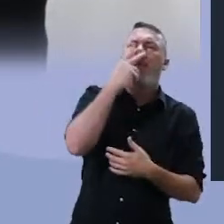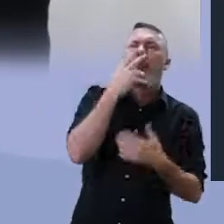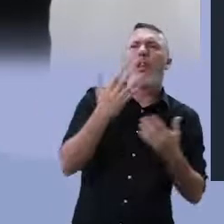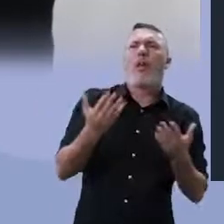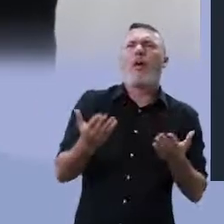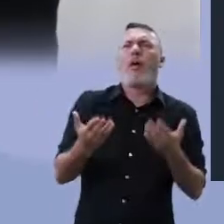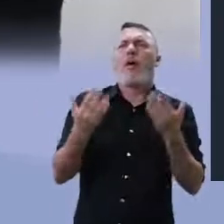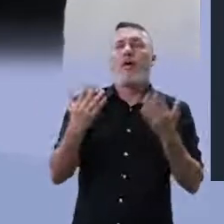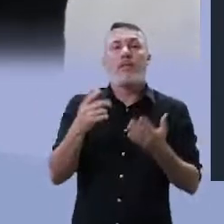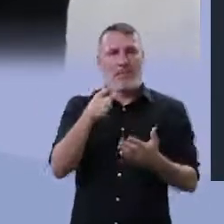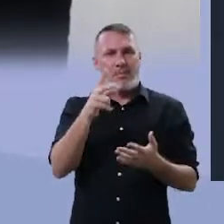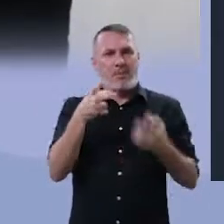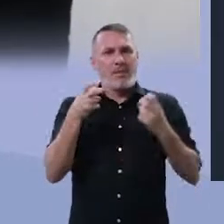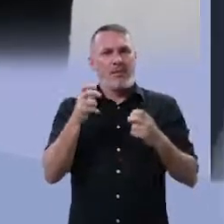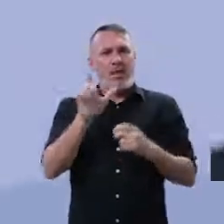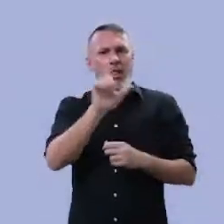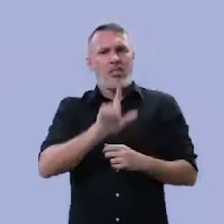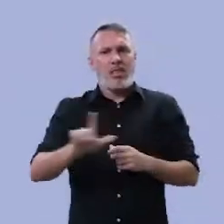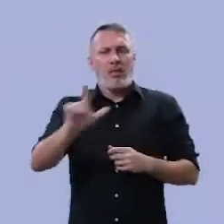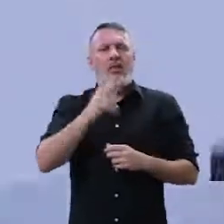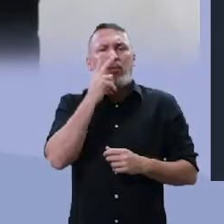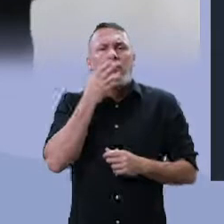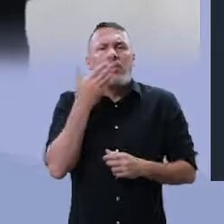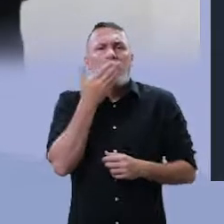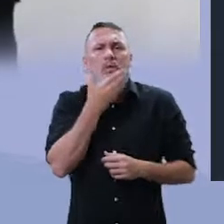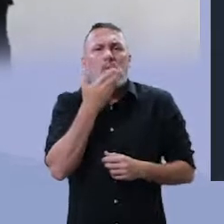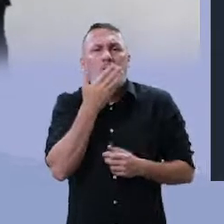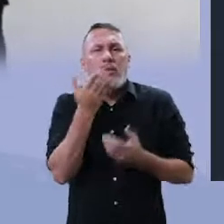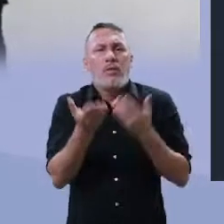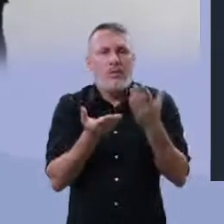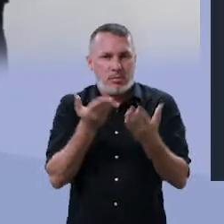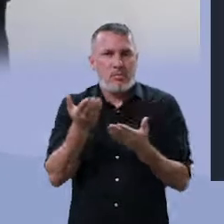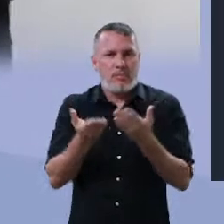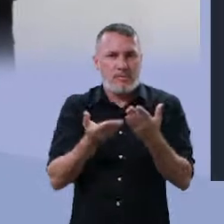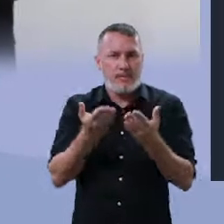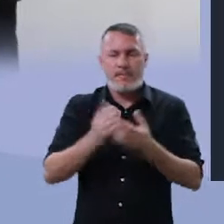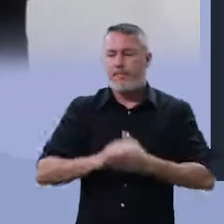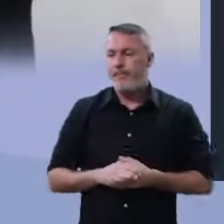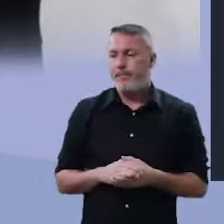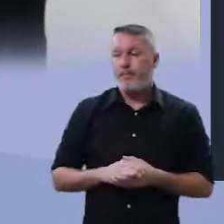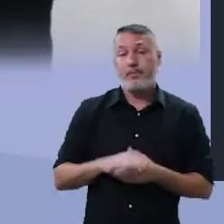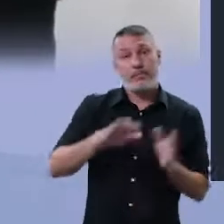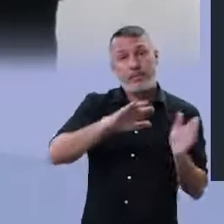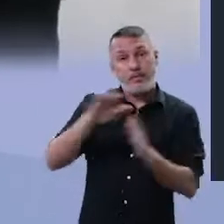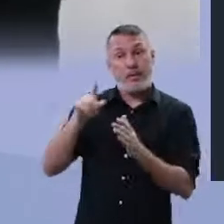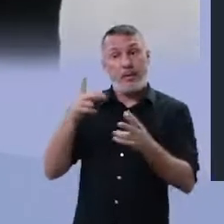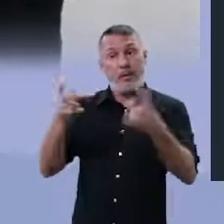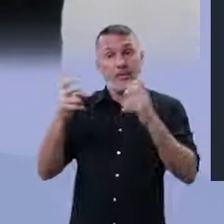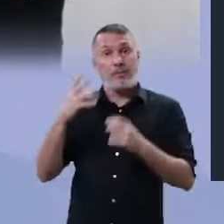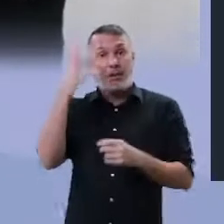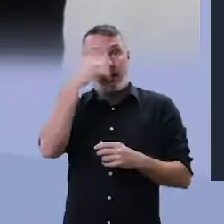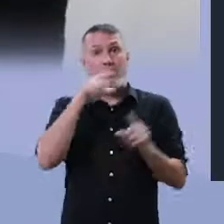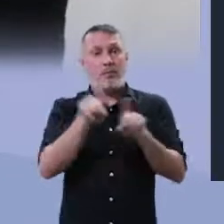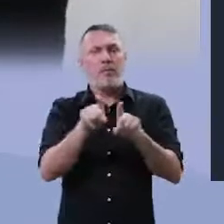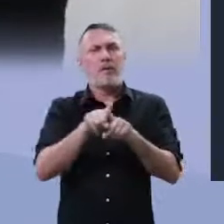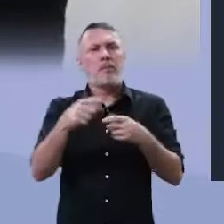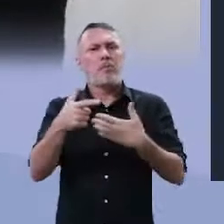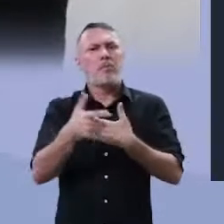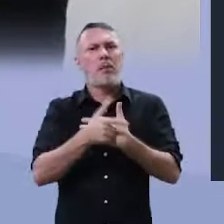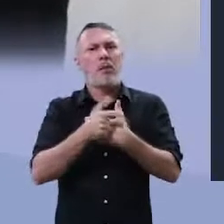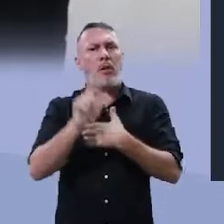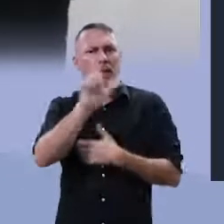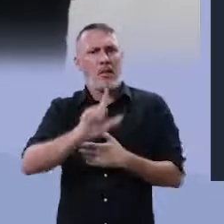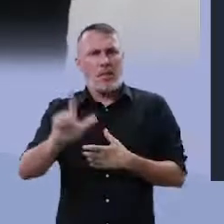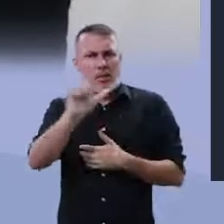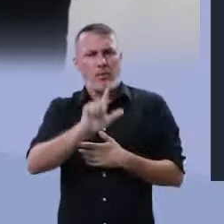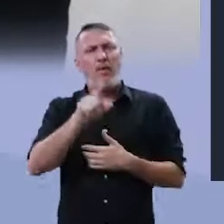lindos. Percebe o poder da literatura? Note agora que lindo o papel do texto literário. Olha que inovador.